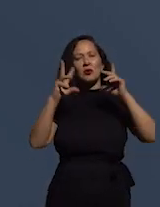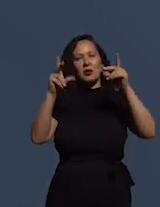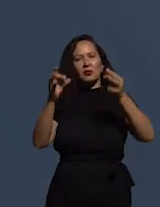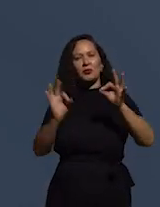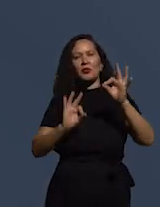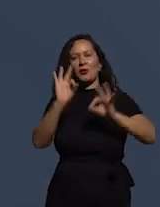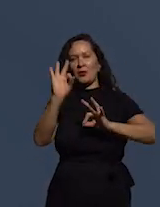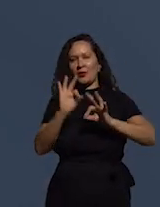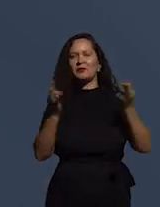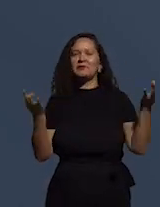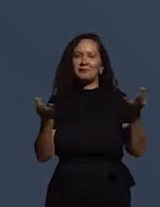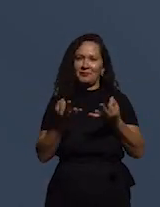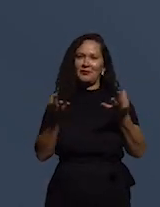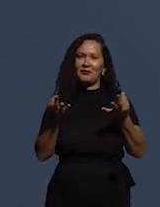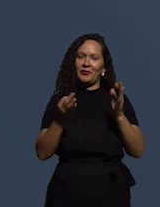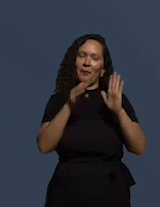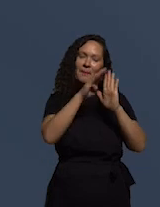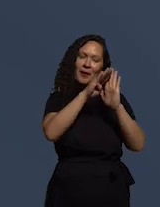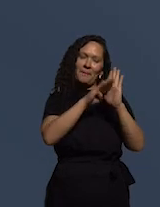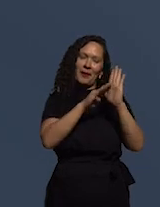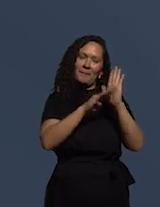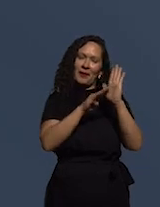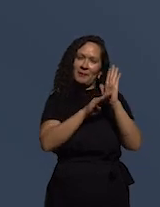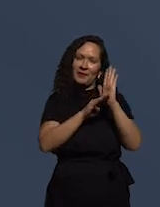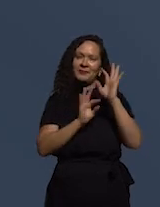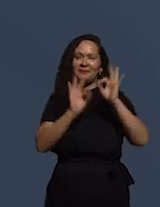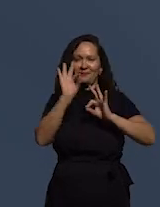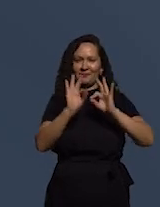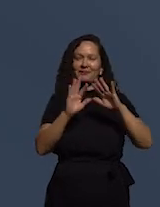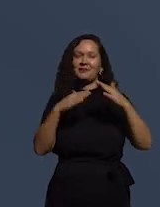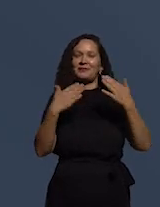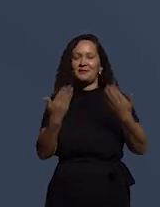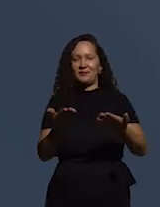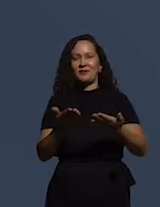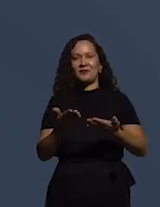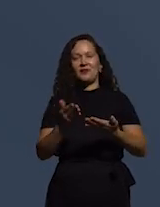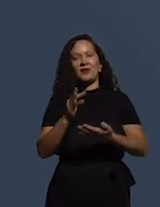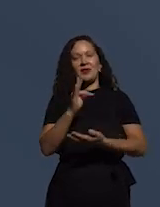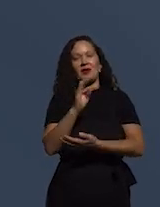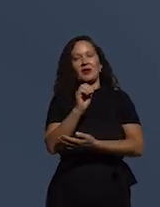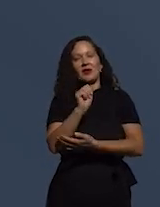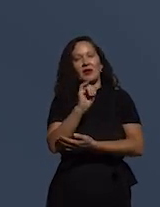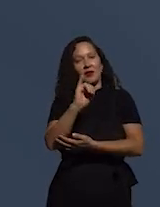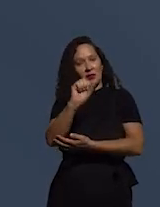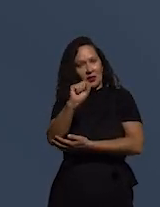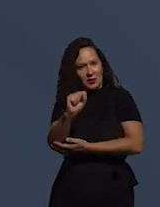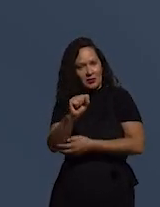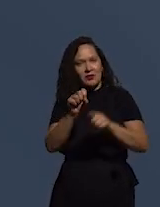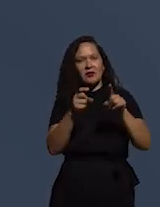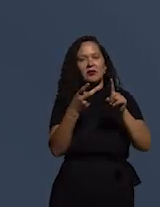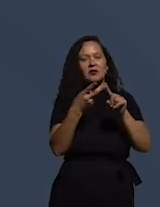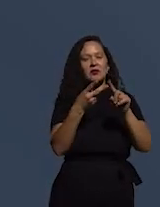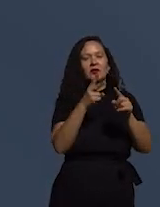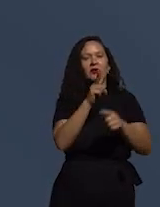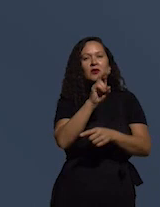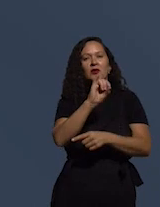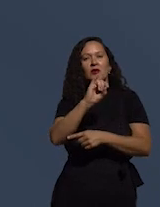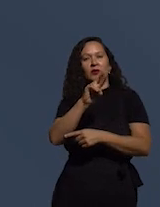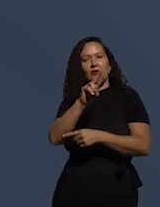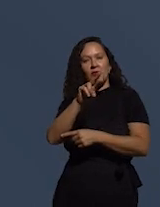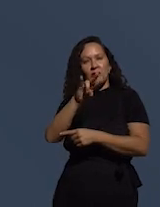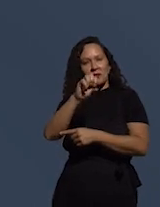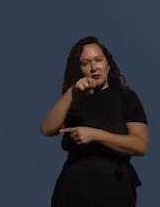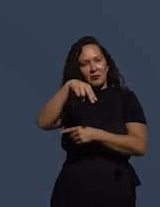conforme o planejado. Então, em nome de Thais Venturato, Vivian, Daniele e